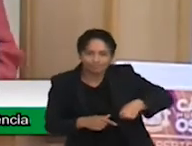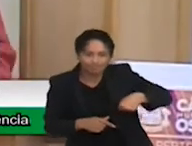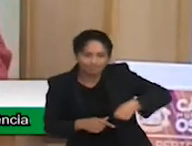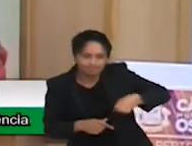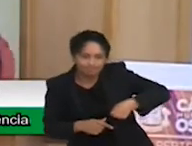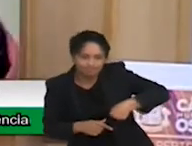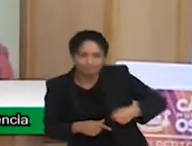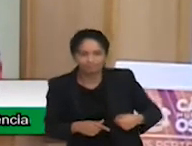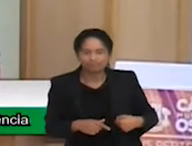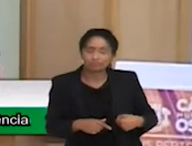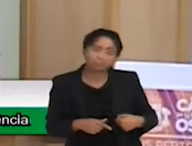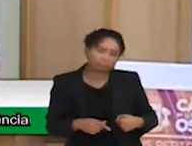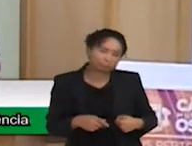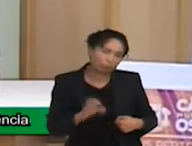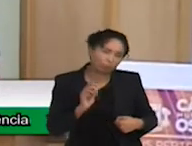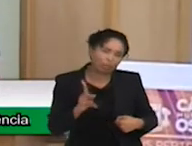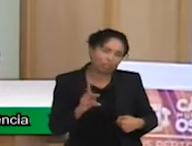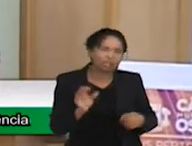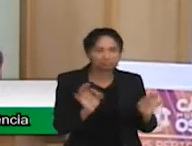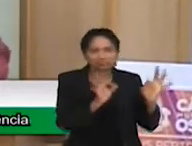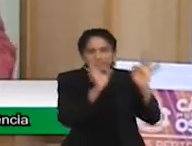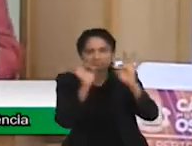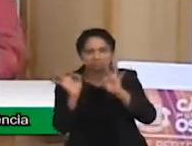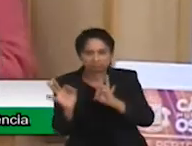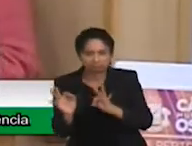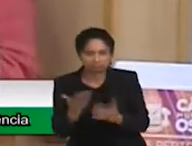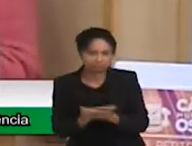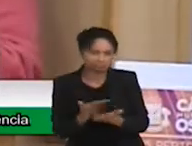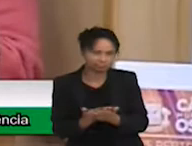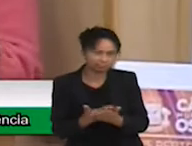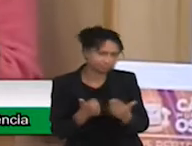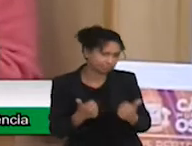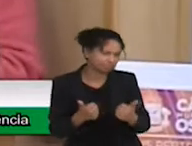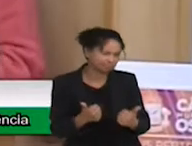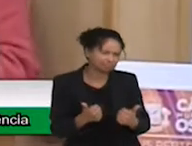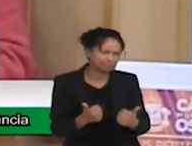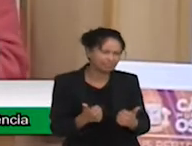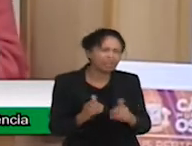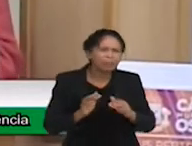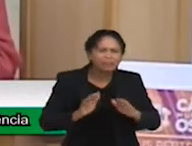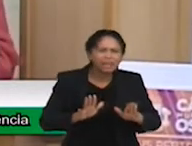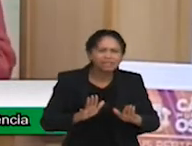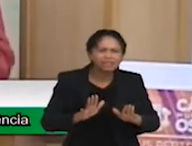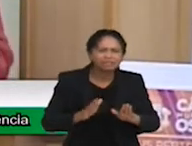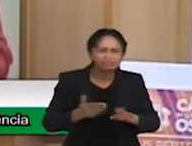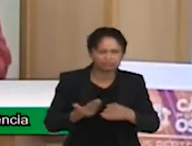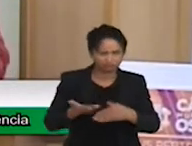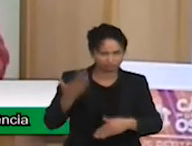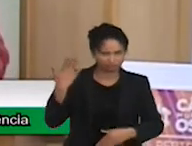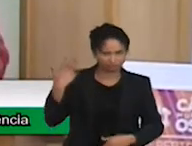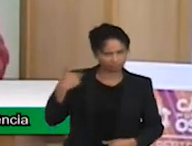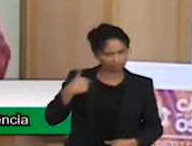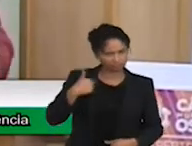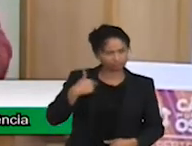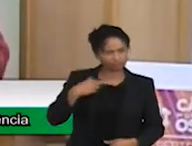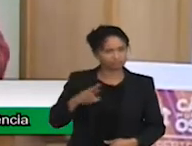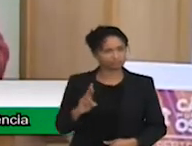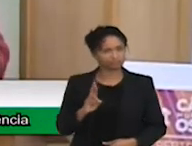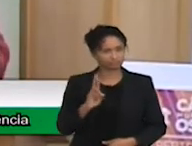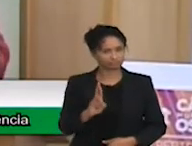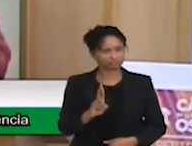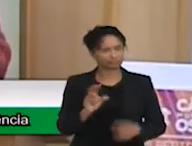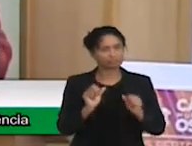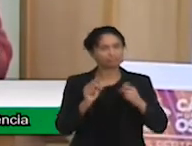De fato, ele conseguia acompanhar as aulas. Eu era representante da Câmara no Conselho Municipal dos